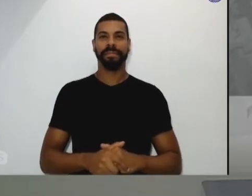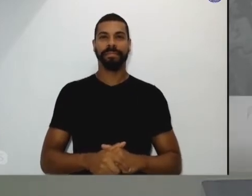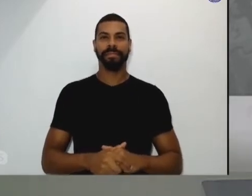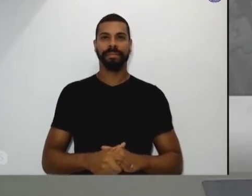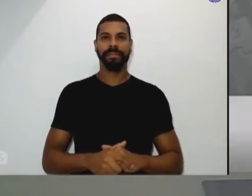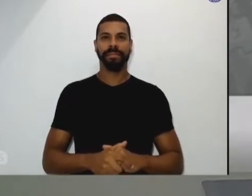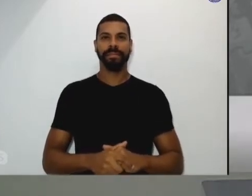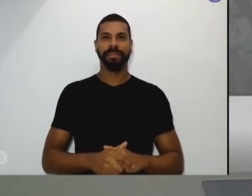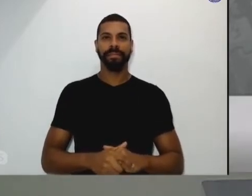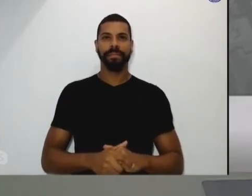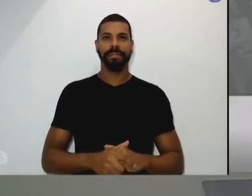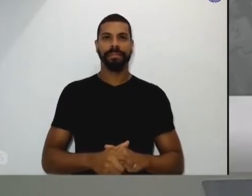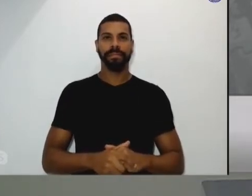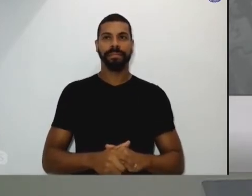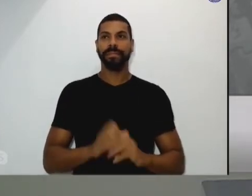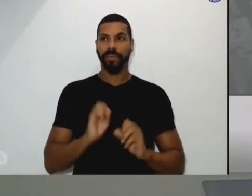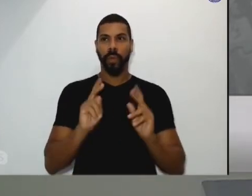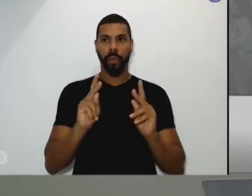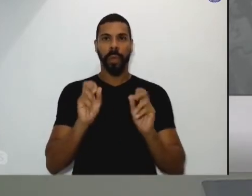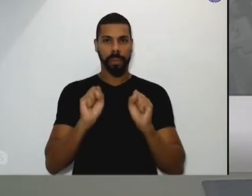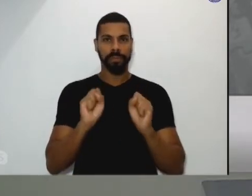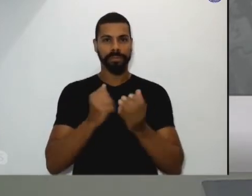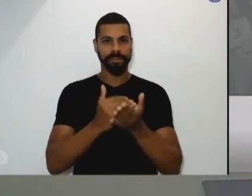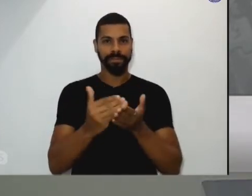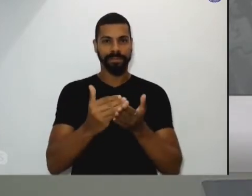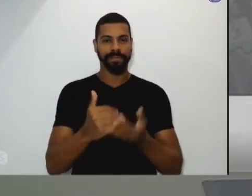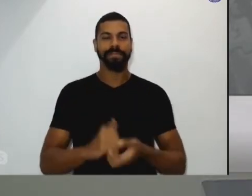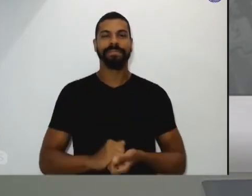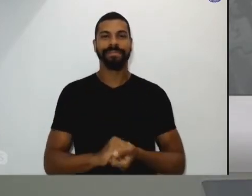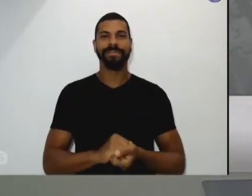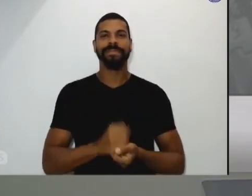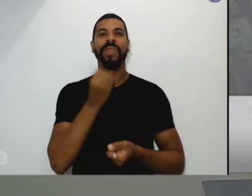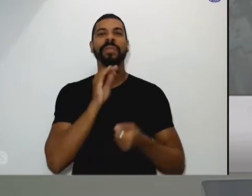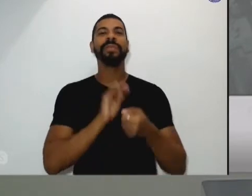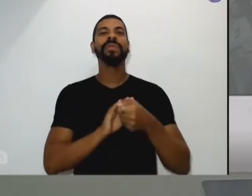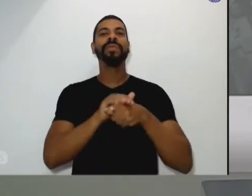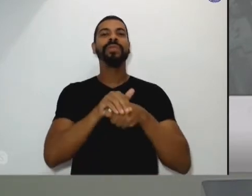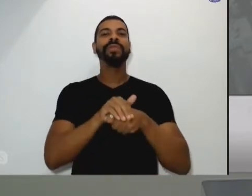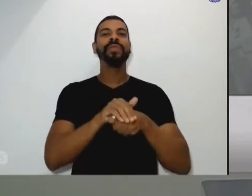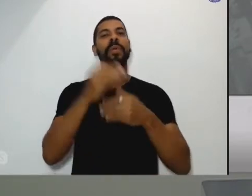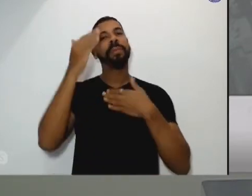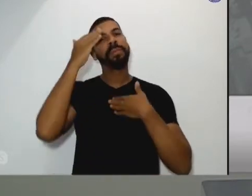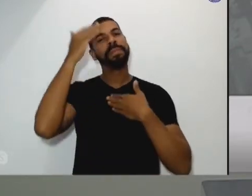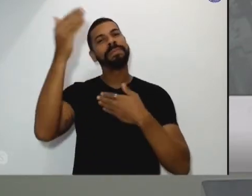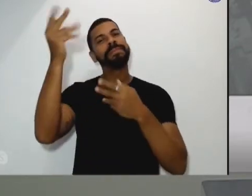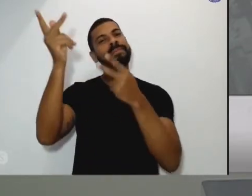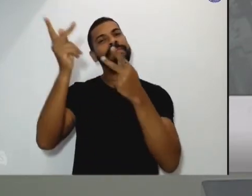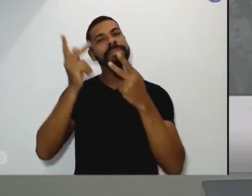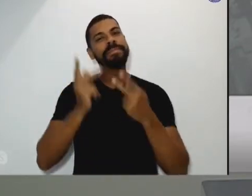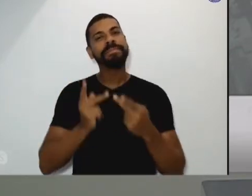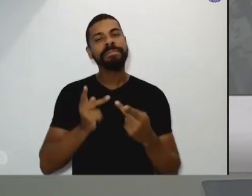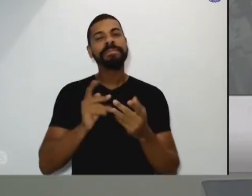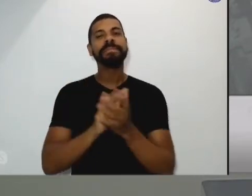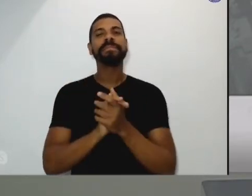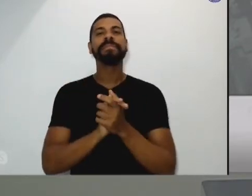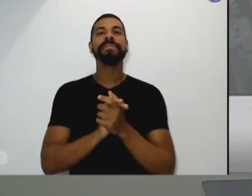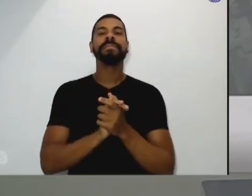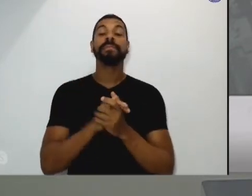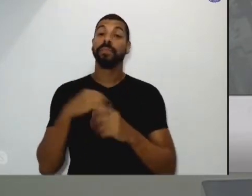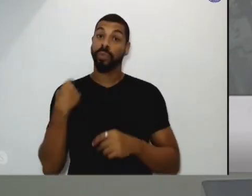tá bom aqui? tá boa noite obrigada pelo convite pelo convite a rede agradece